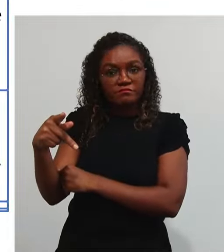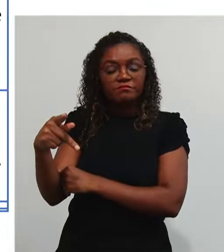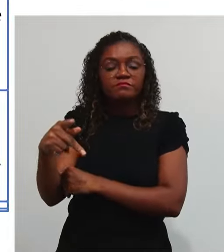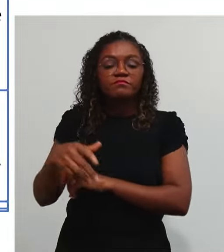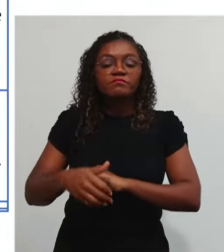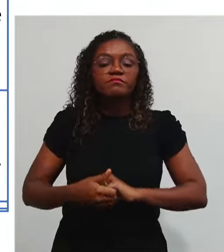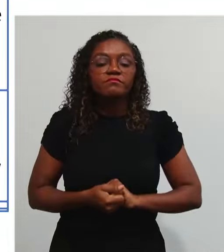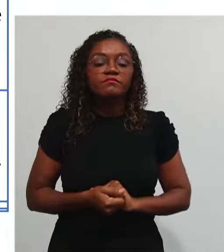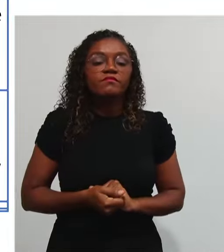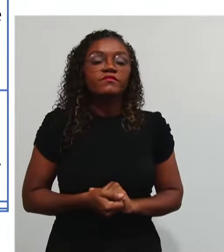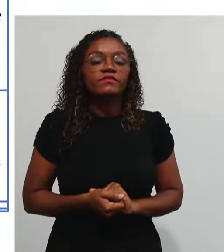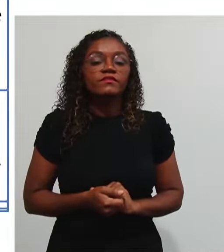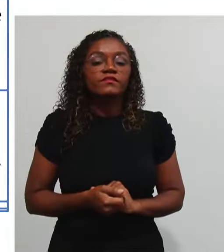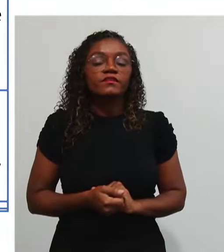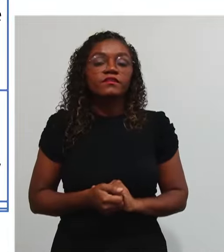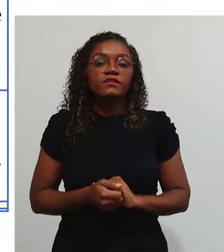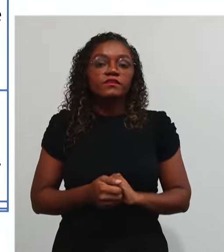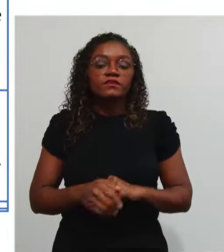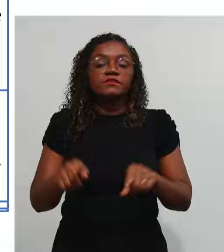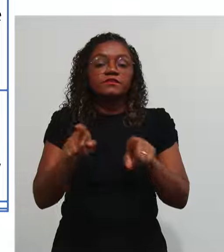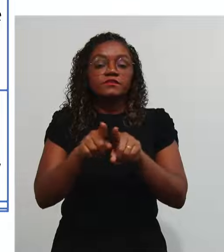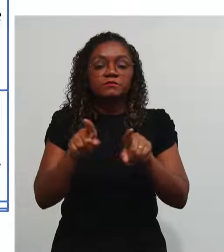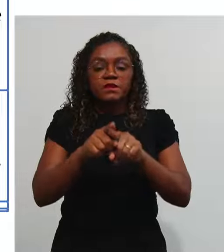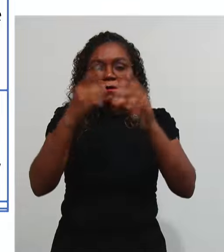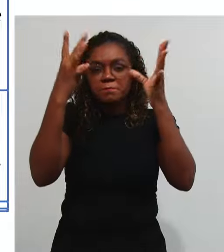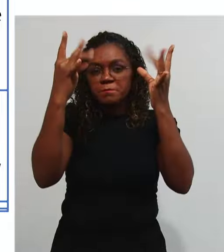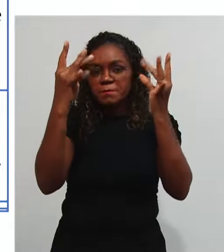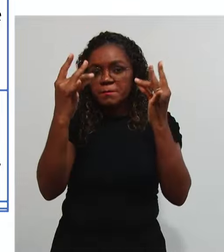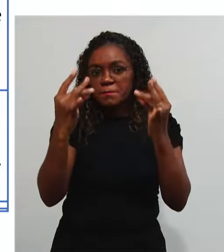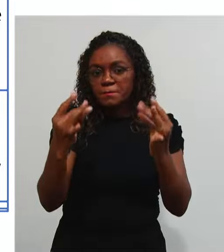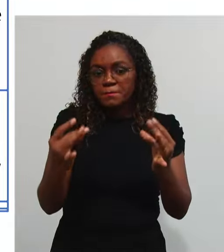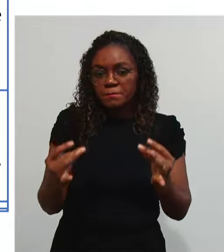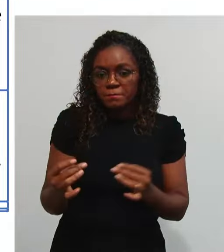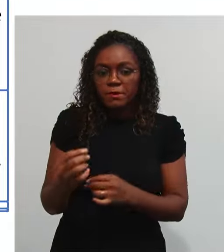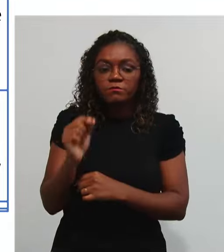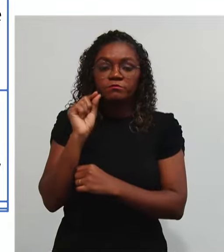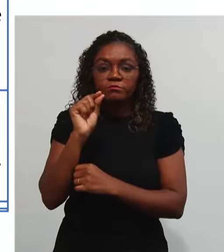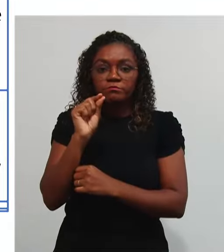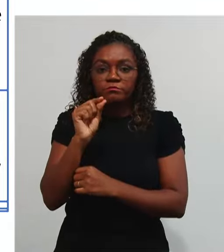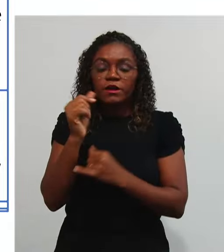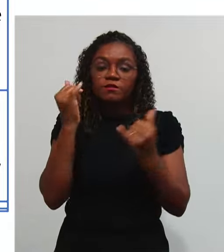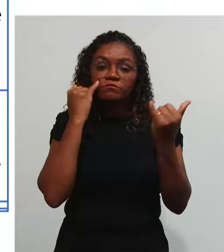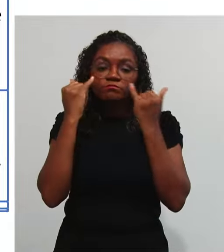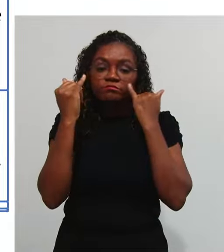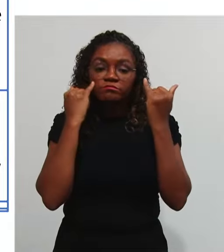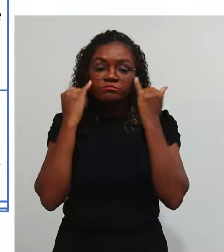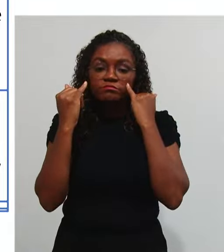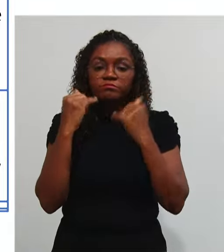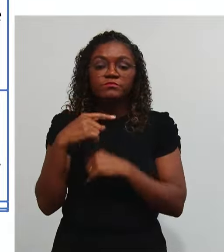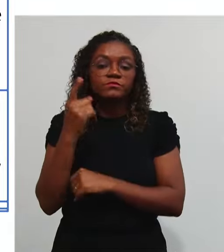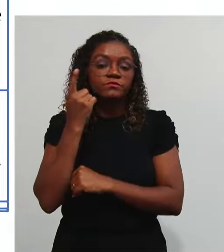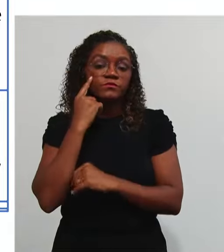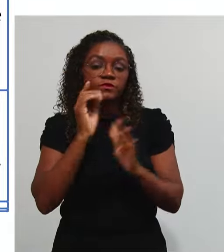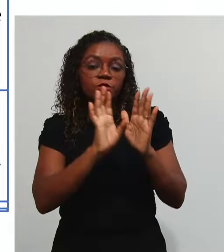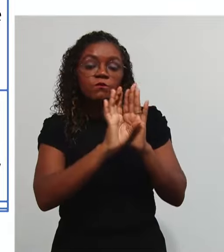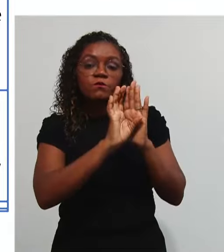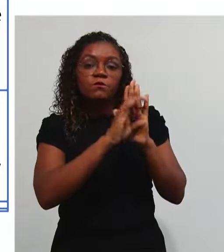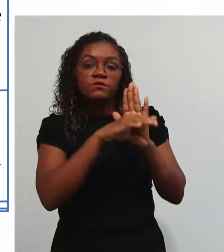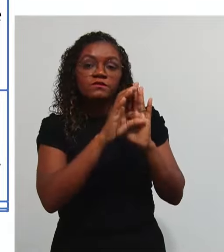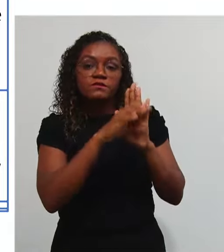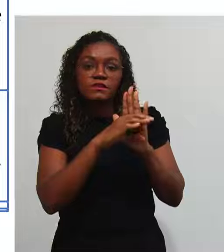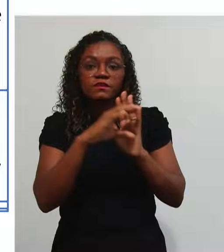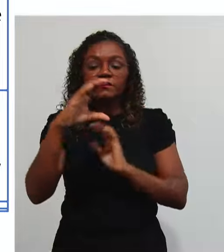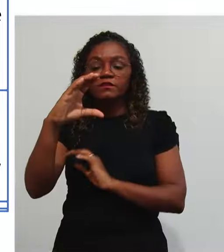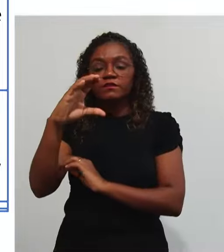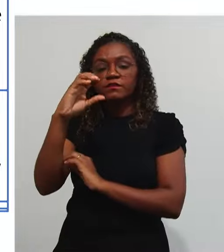Aqui Nós temos A especificação Compilada Dessas informações O conceito De contas De